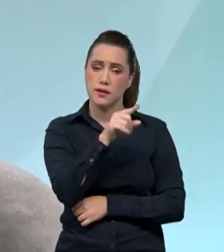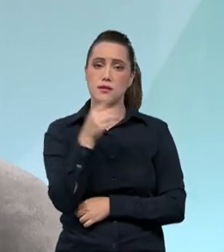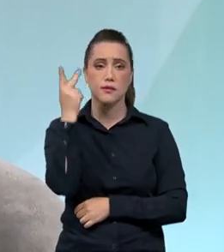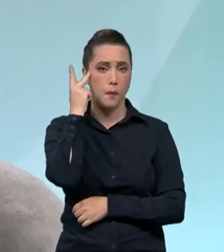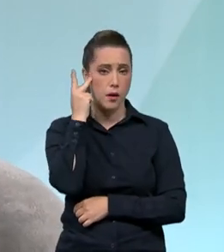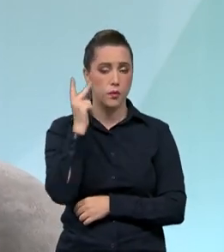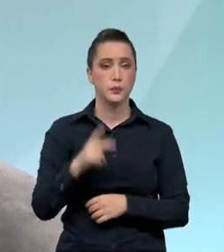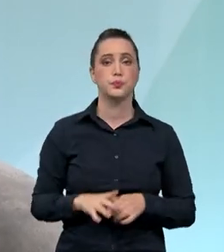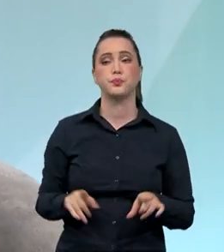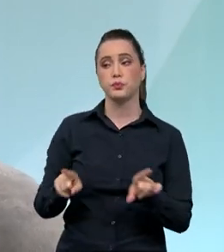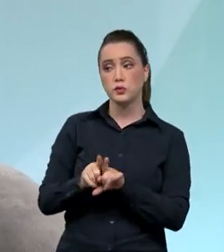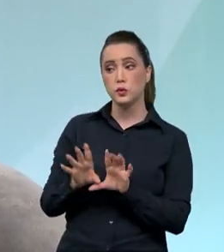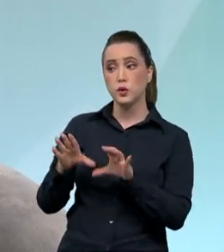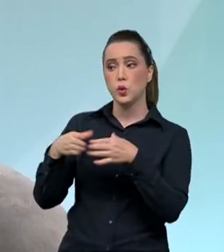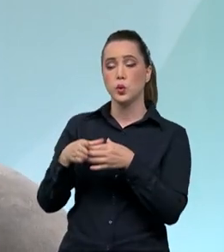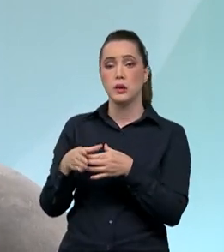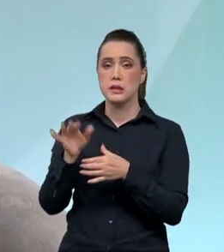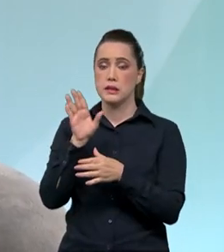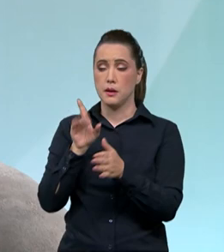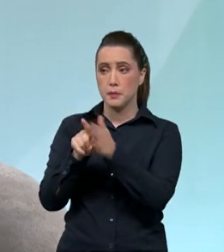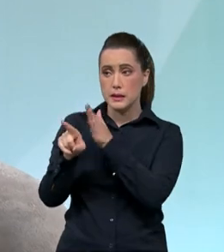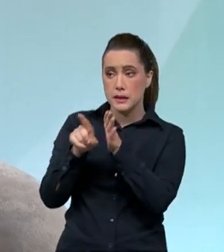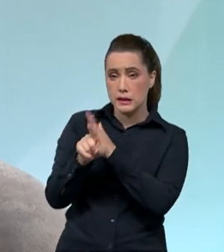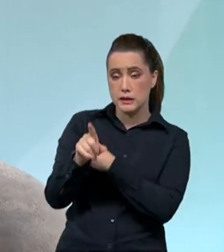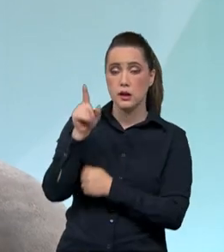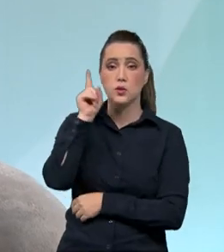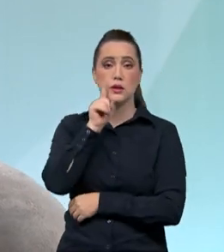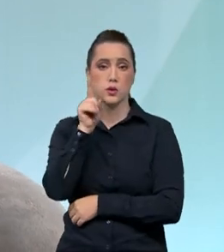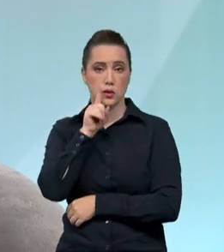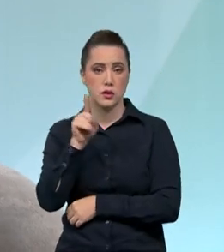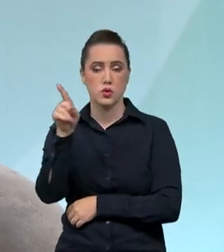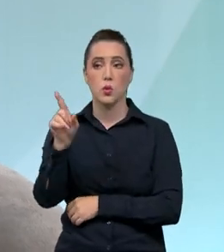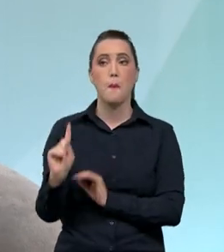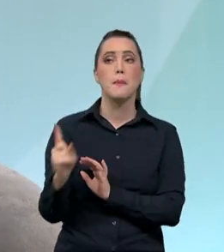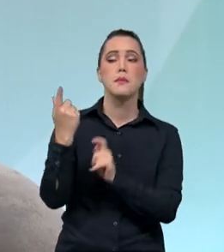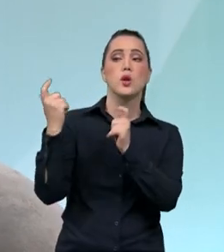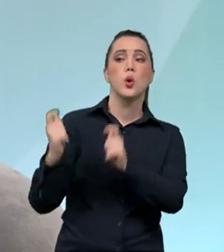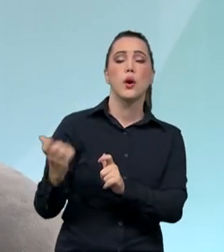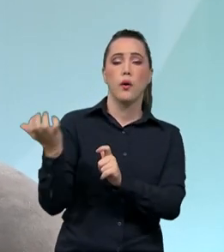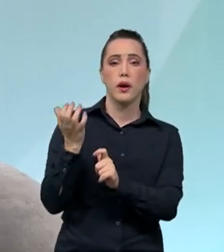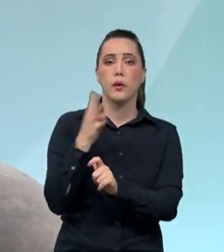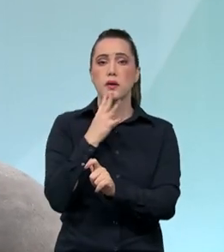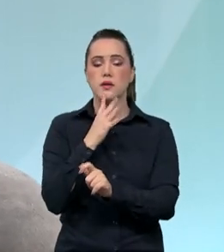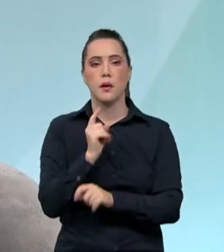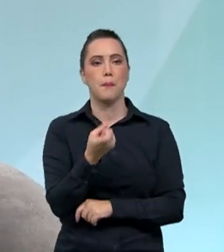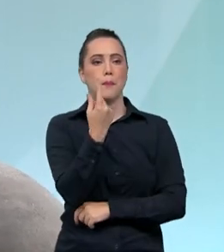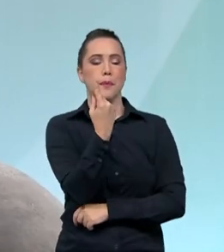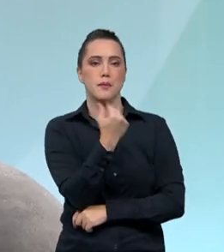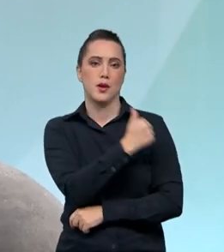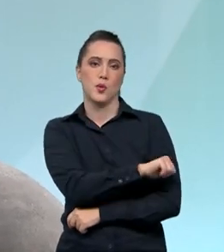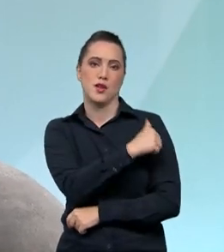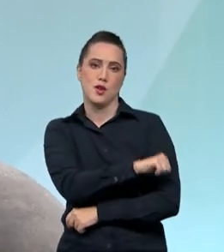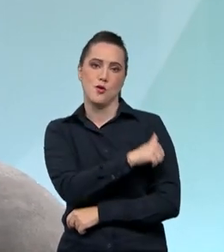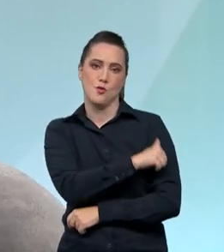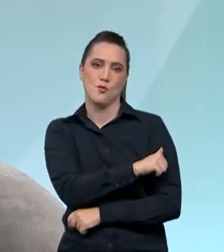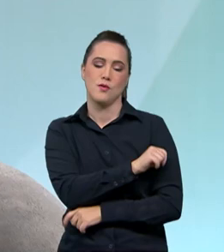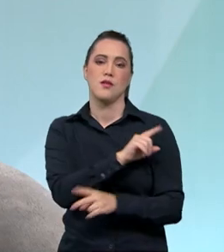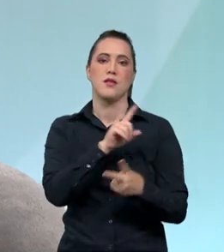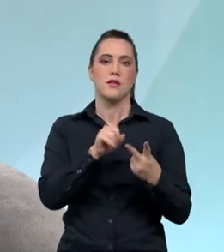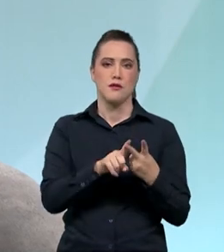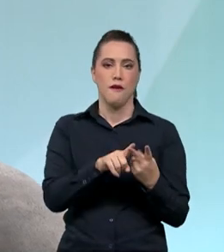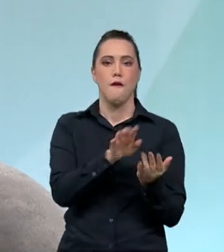com o público americano, em primeiro lugar o Rio de Janeiro, em segundo lugar Fernando de Noronha, em Pernambuco, em terceiro lugar São Paulo.